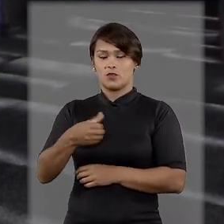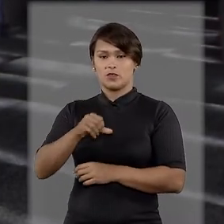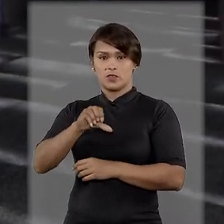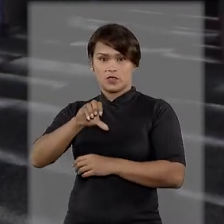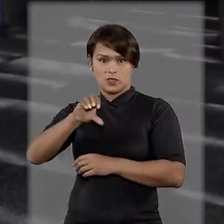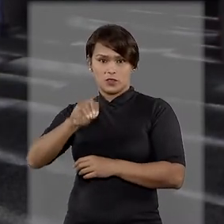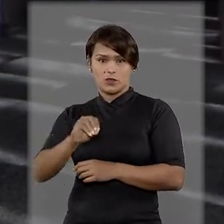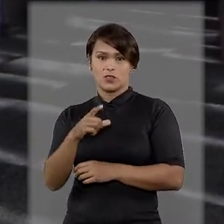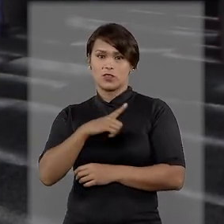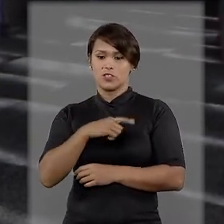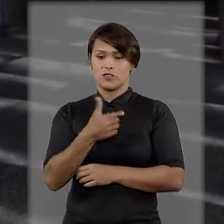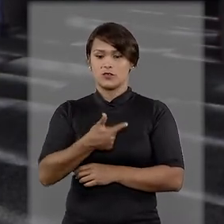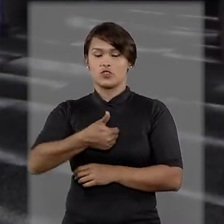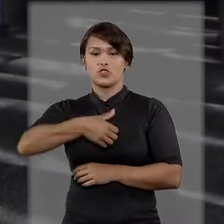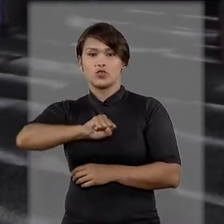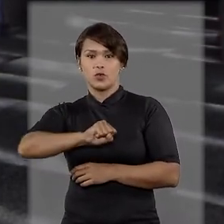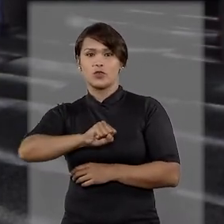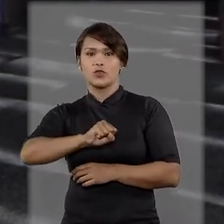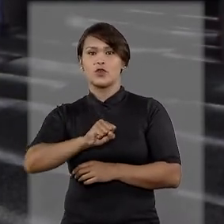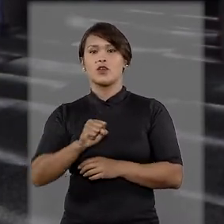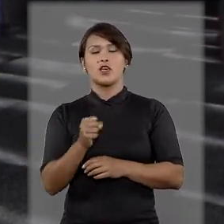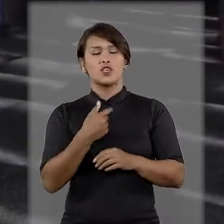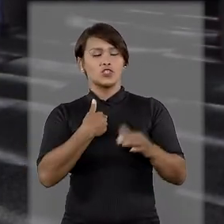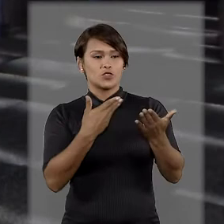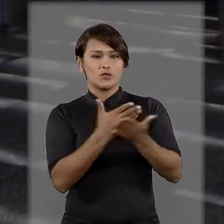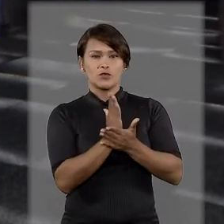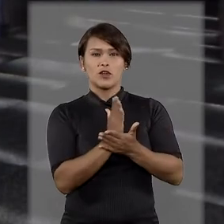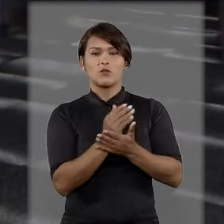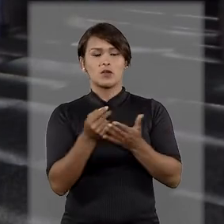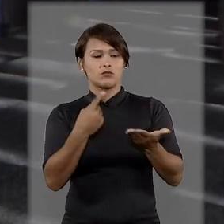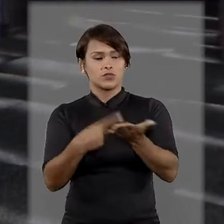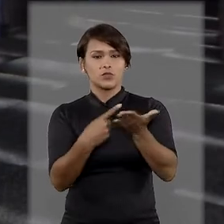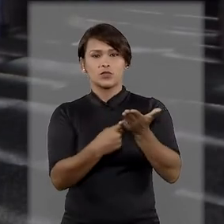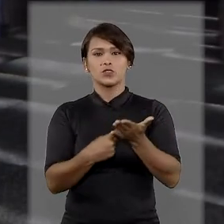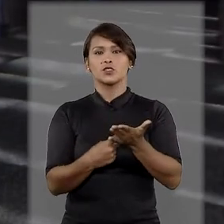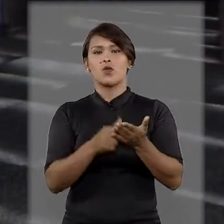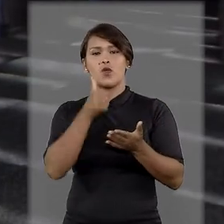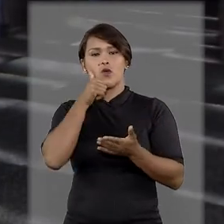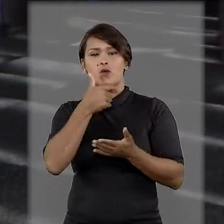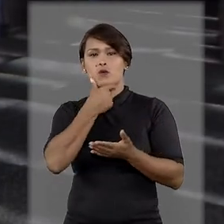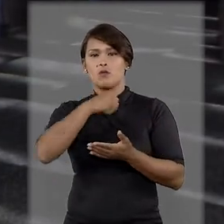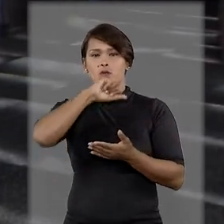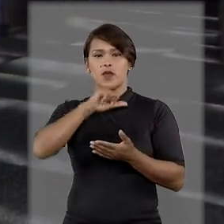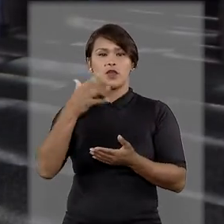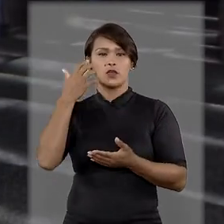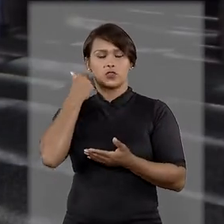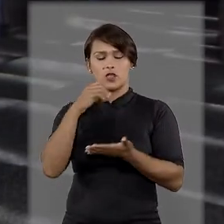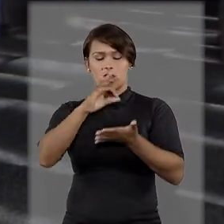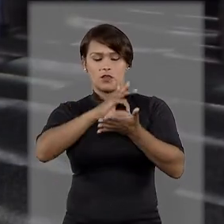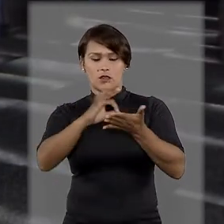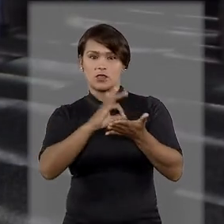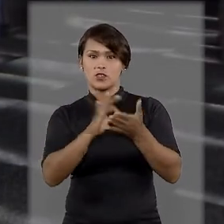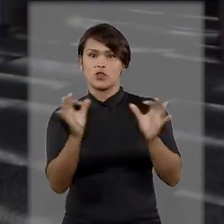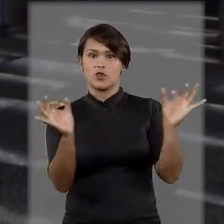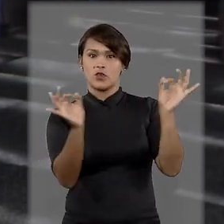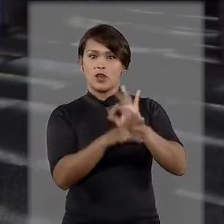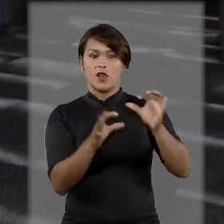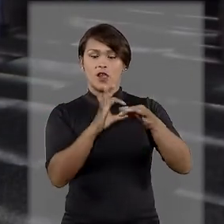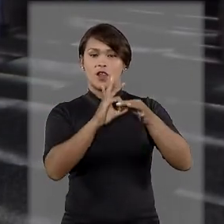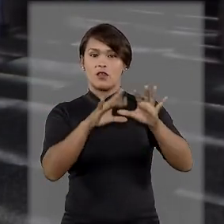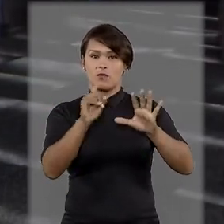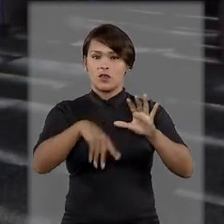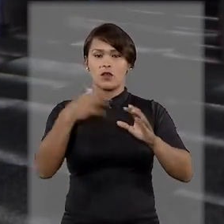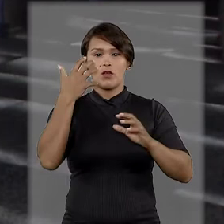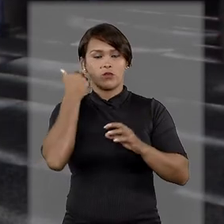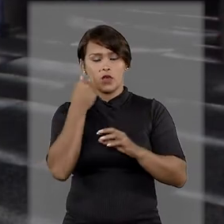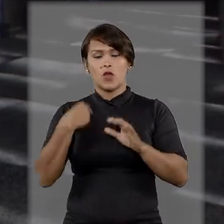Em 1990, quando ele tinha 28 anos, de forma consensual com os pais adotivos, ele assinou a revogação da adoção.